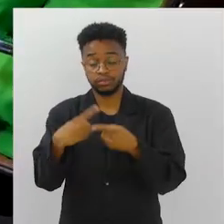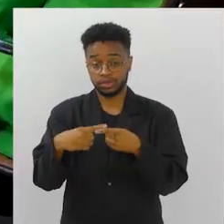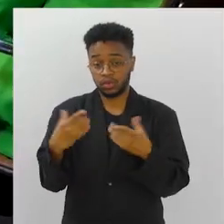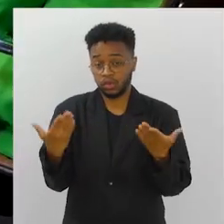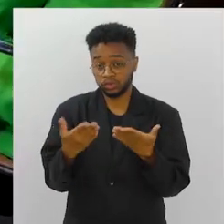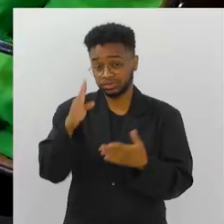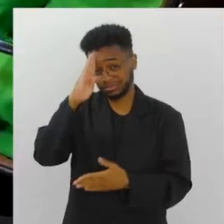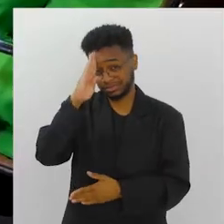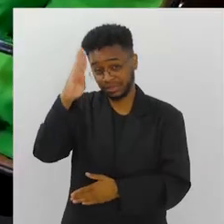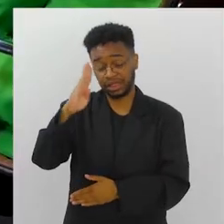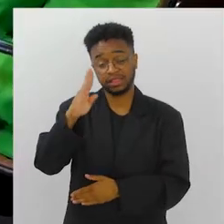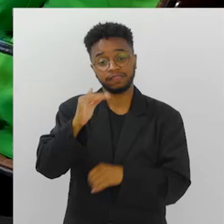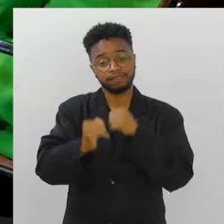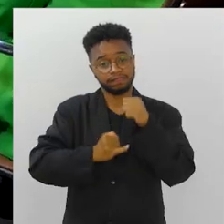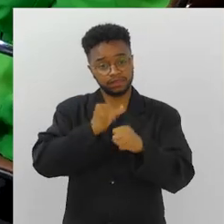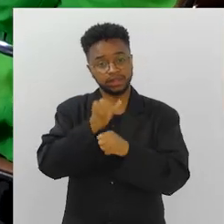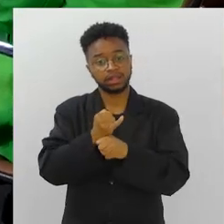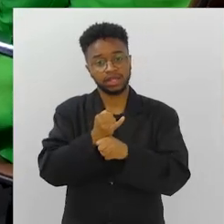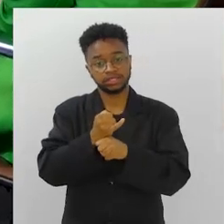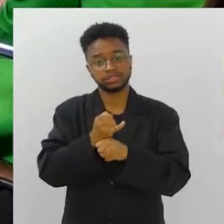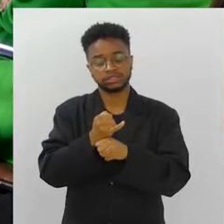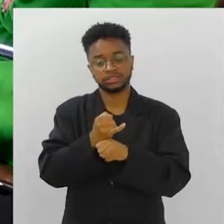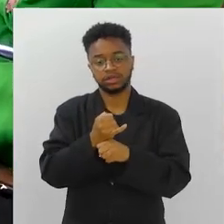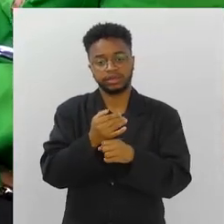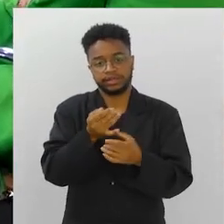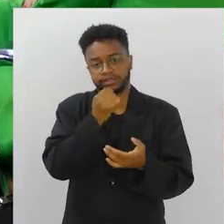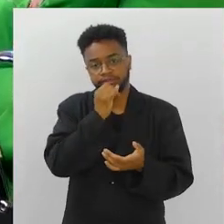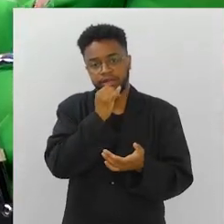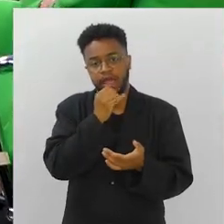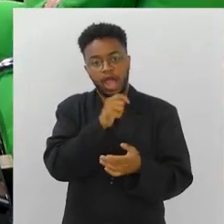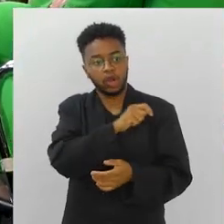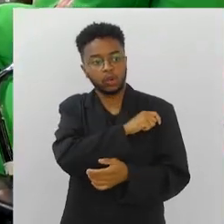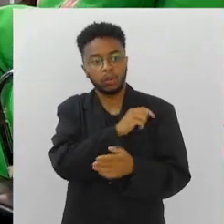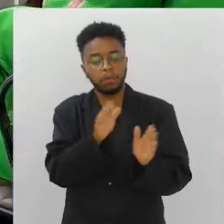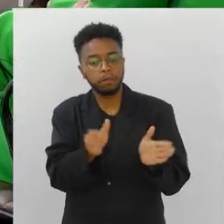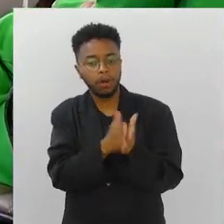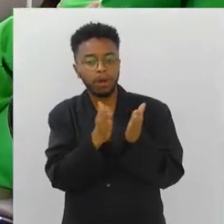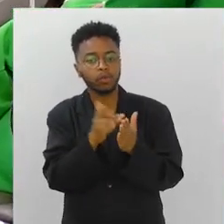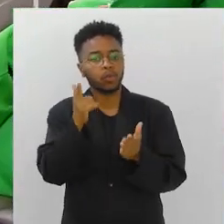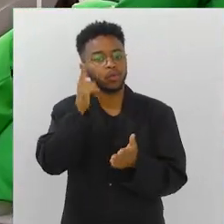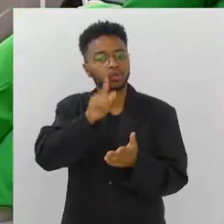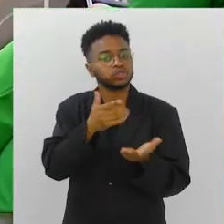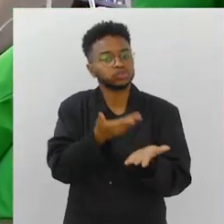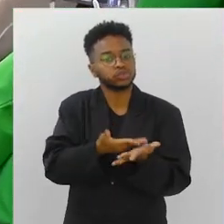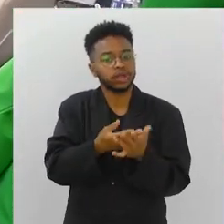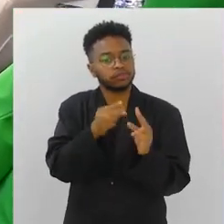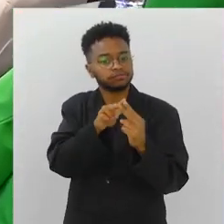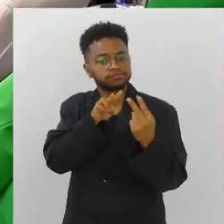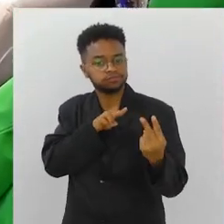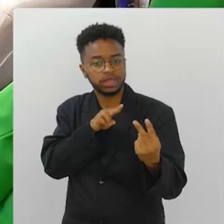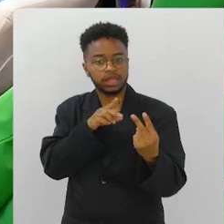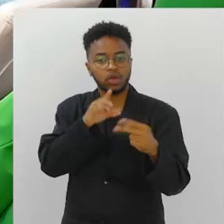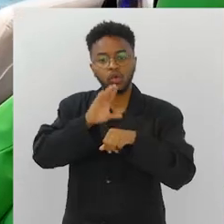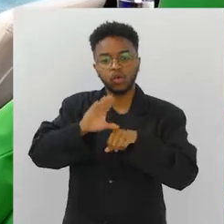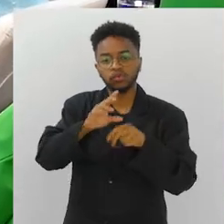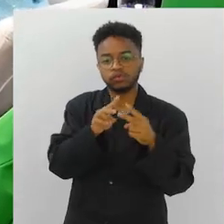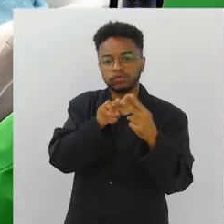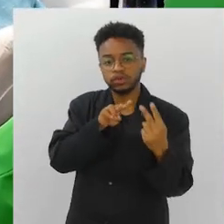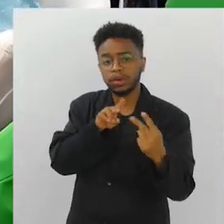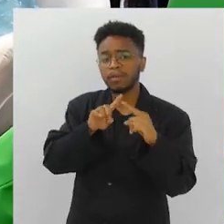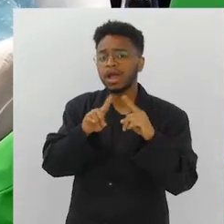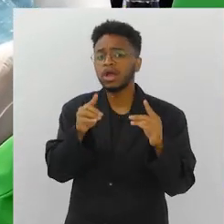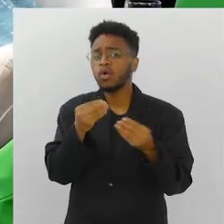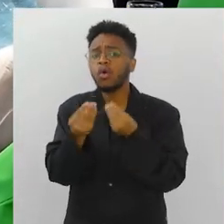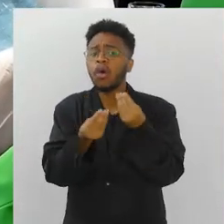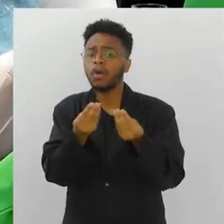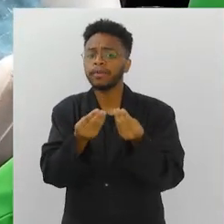internet, que hoje é o carro-chefe, até para os alunos mais pobres poderem estudar à distância. Não, vamos fazer um curso à distância, mas